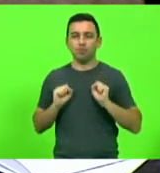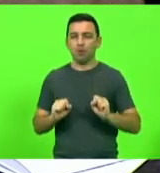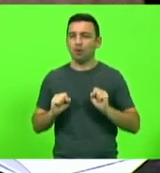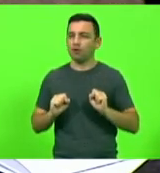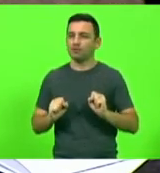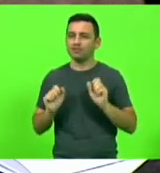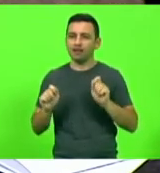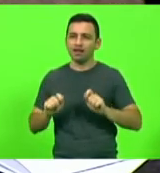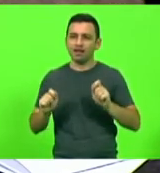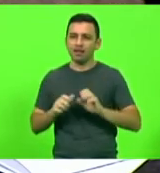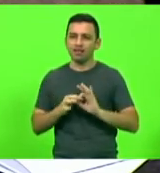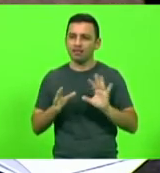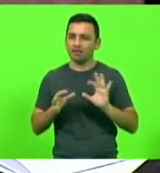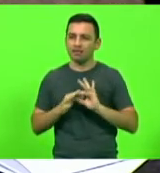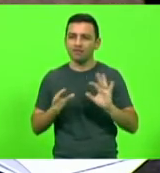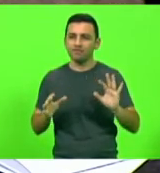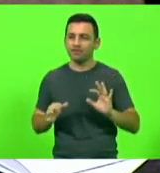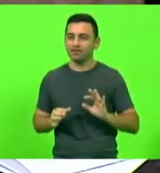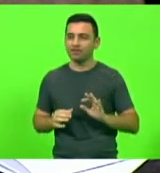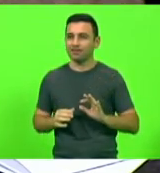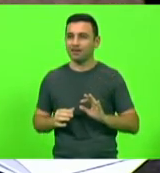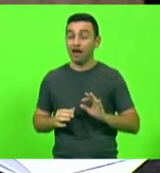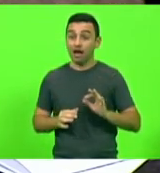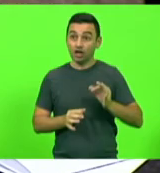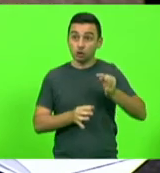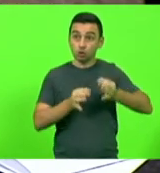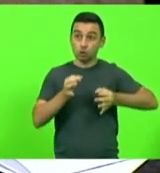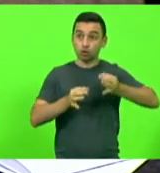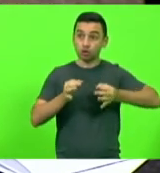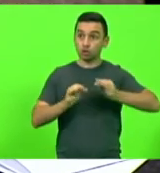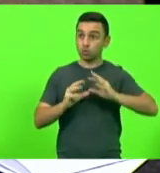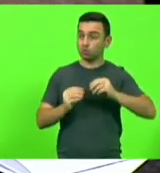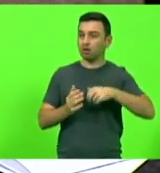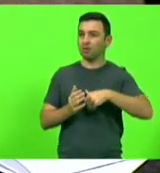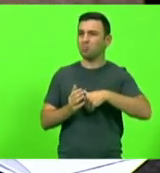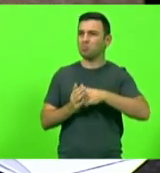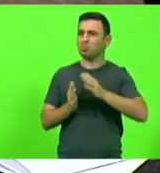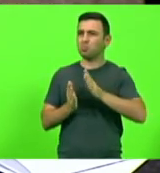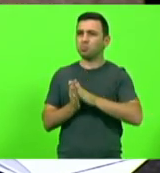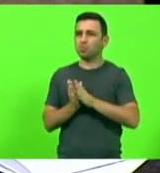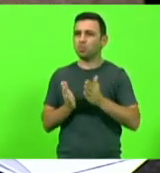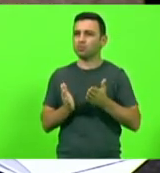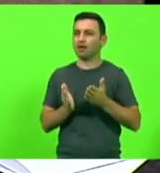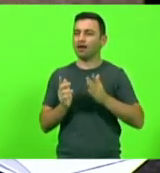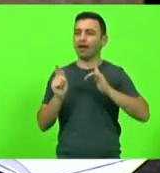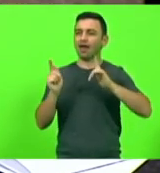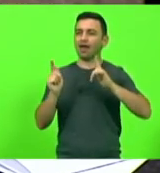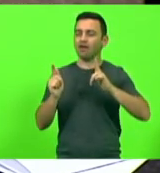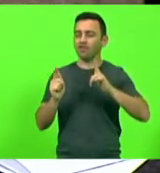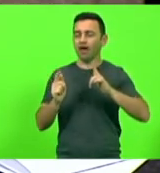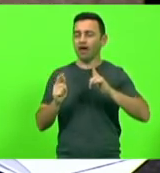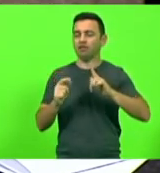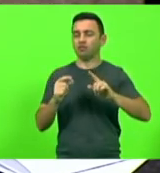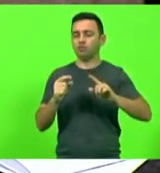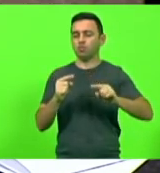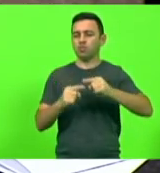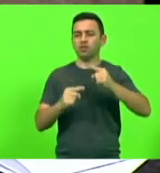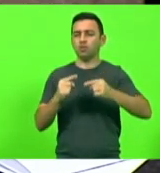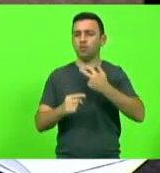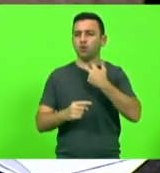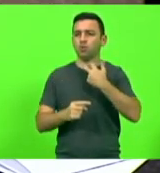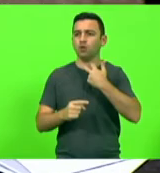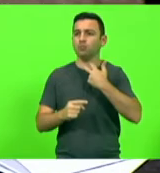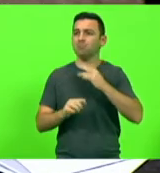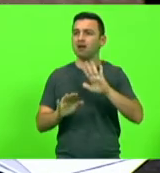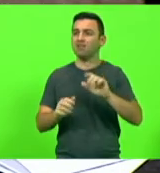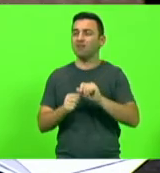Porque a justiça lhes impõe multas, declara a greve como ilegal, mas nada acontece.